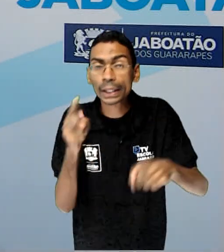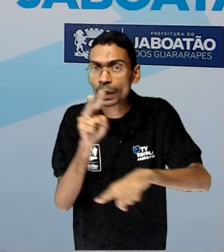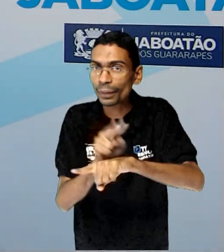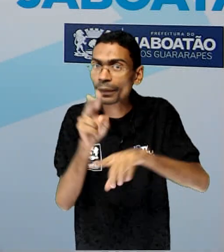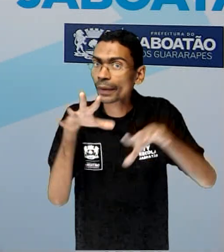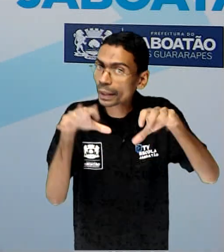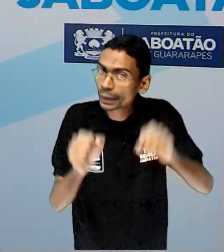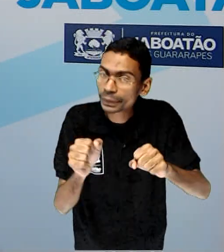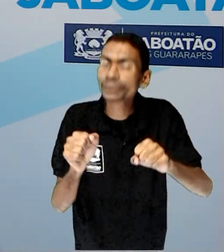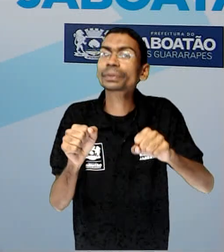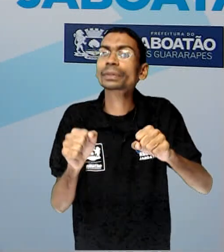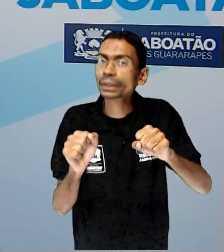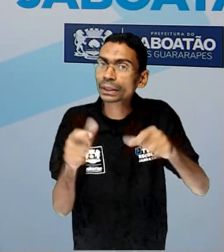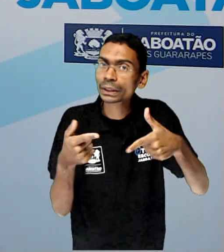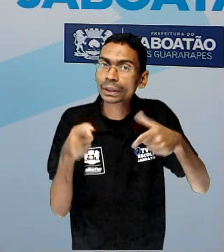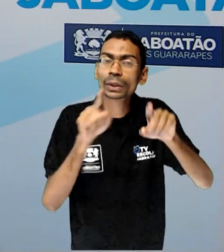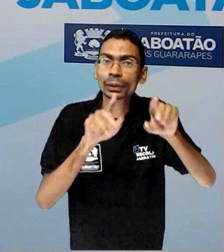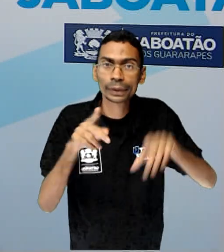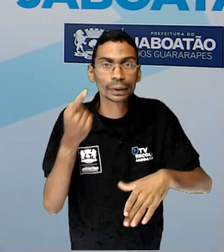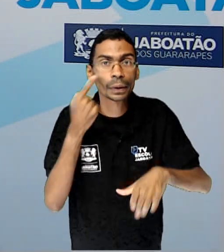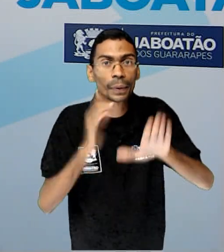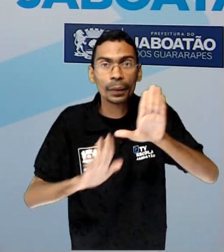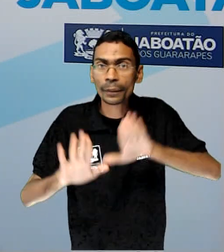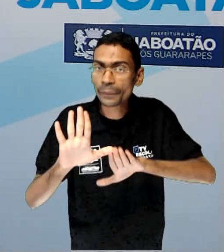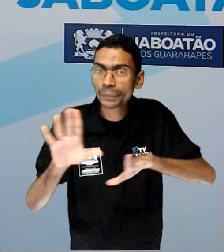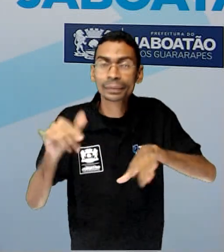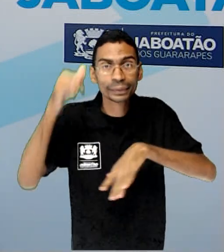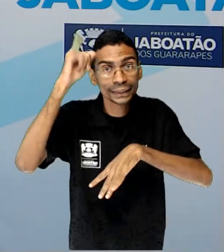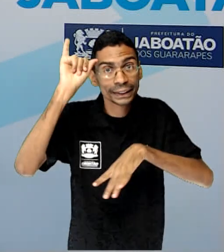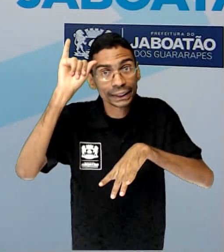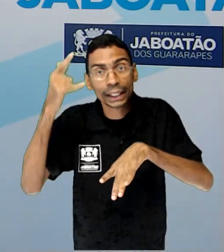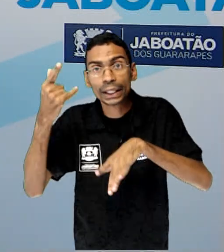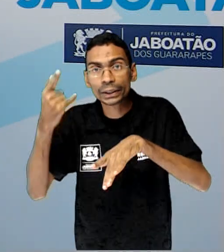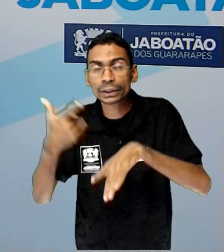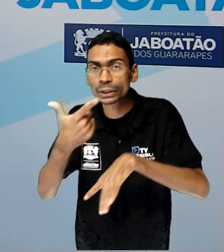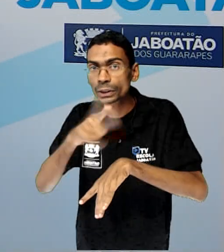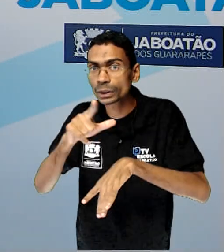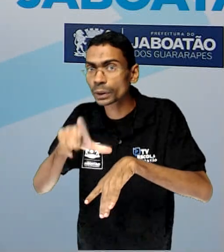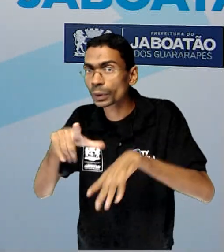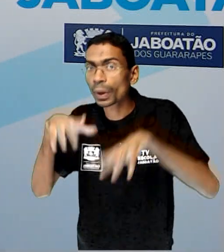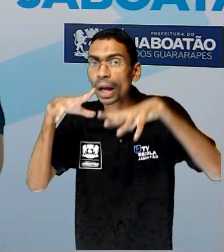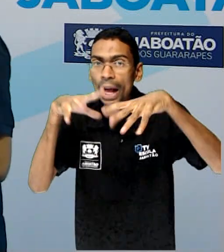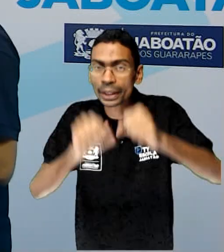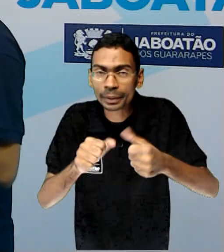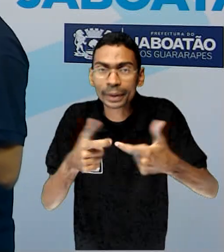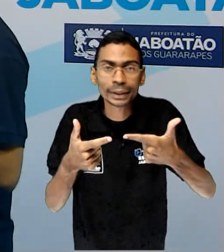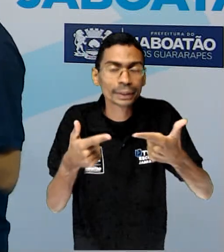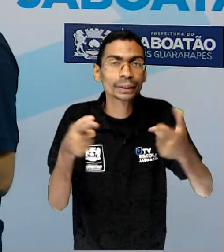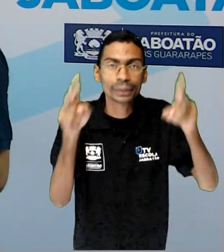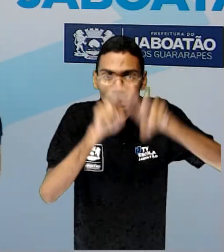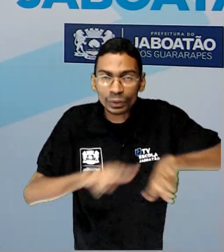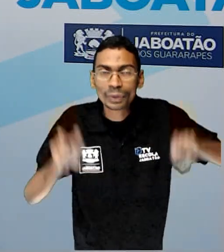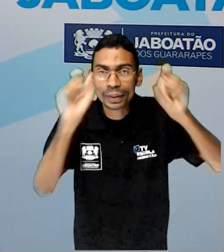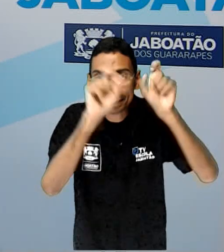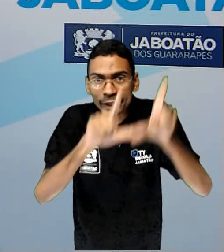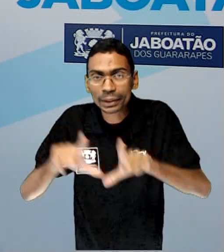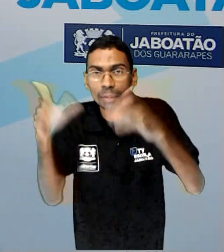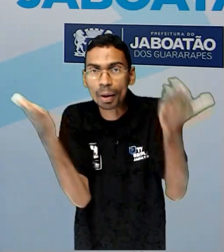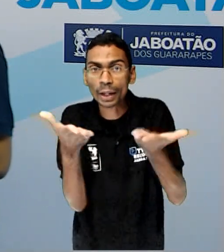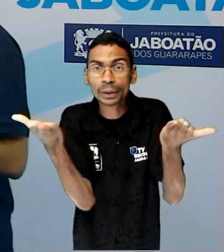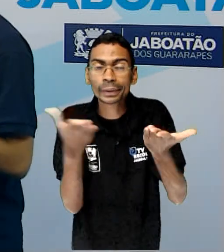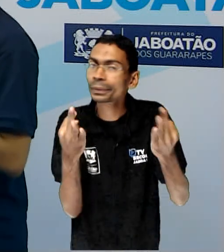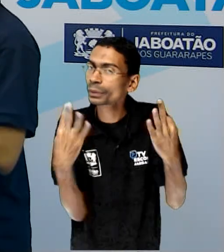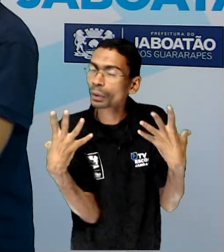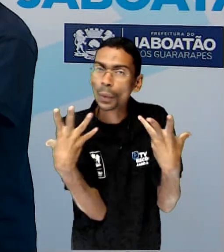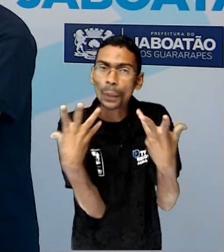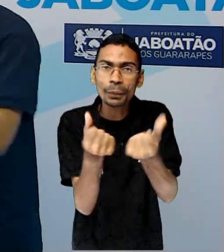gado e de outros animais. Então, isso que vocês estão vendo, essas imagens aqui, que vocês estão vendo, tudo isso